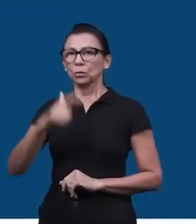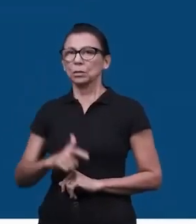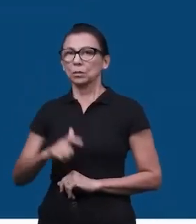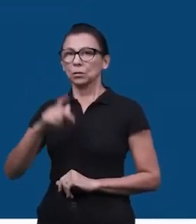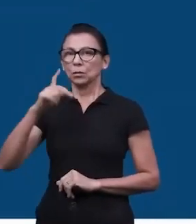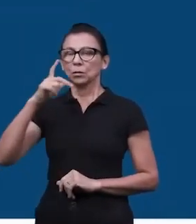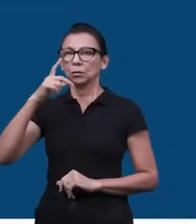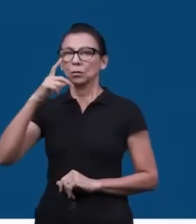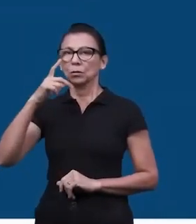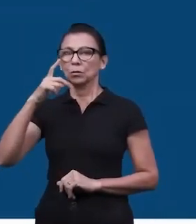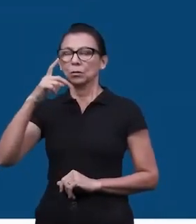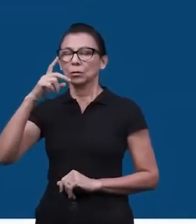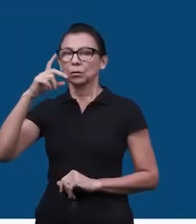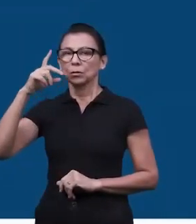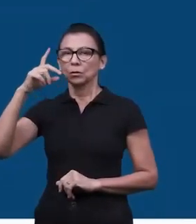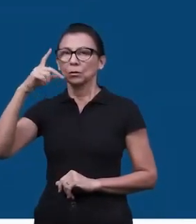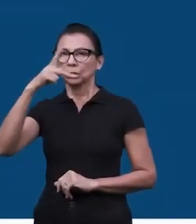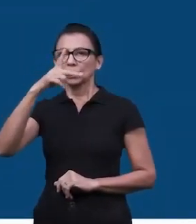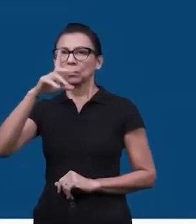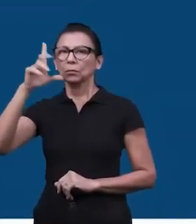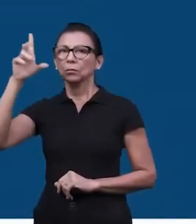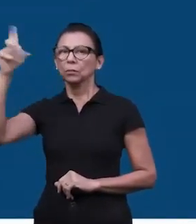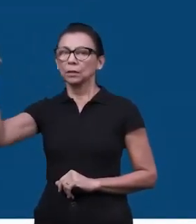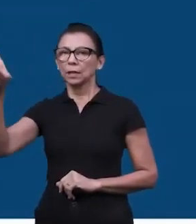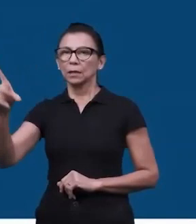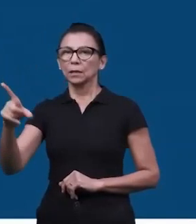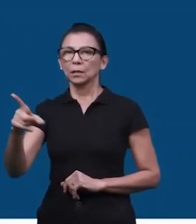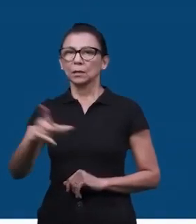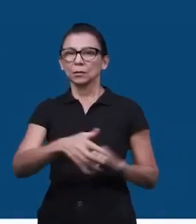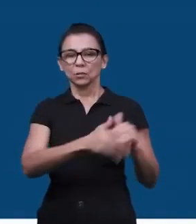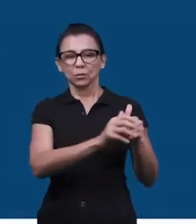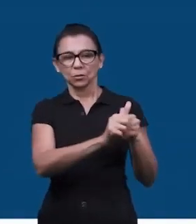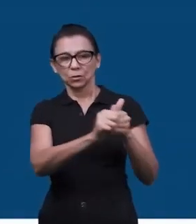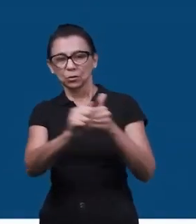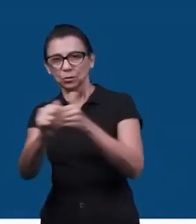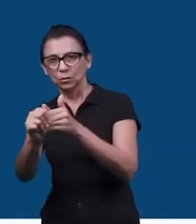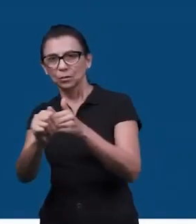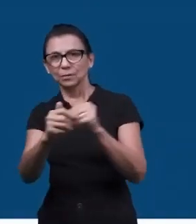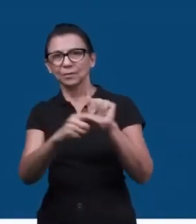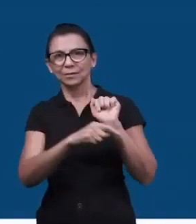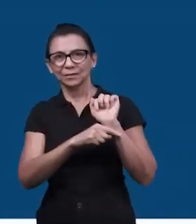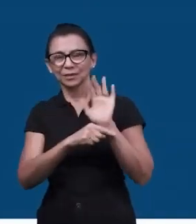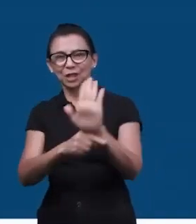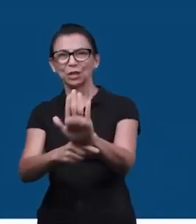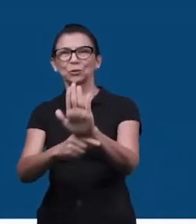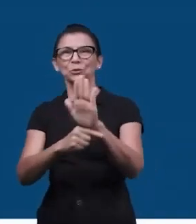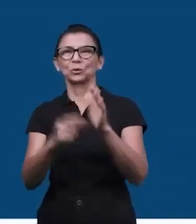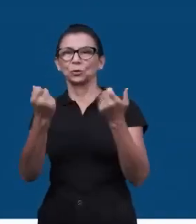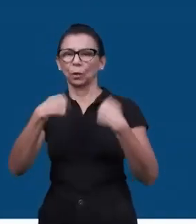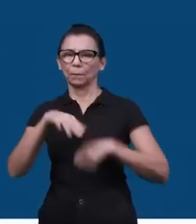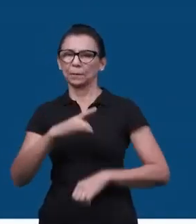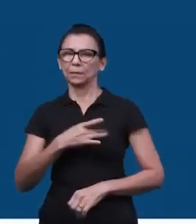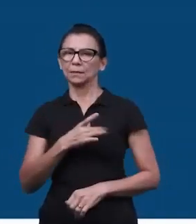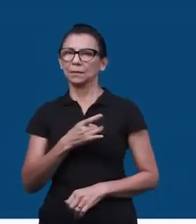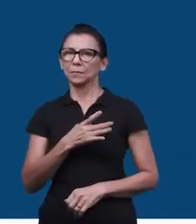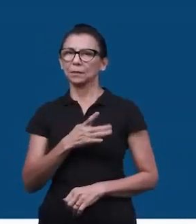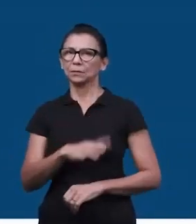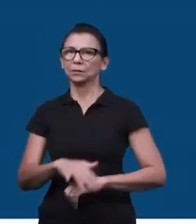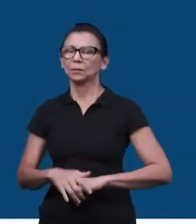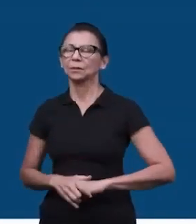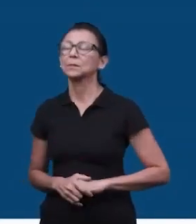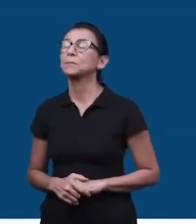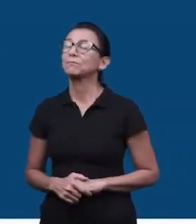te tomo pela tua mão direita e te digo. Não temas, eu te ajudo. Nós sabemos que nem sempre